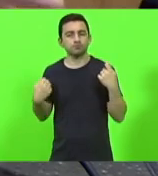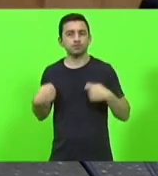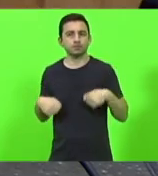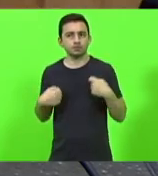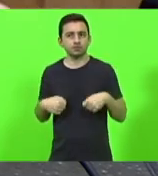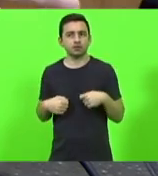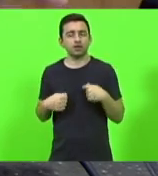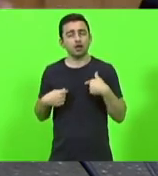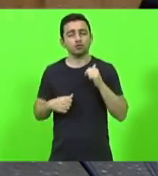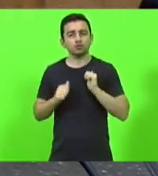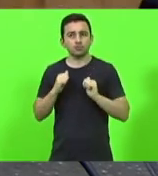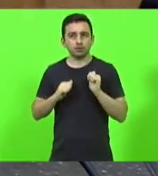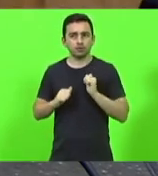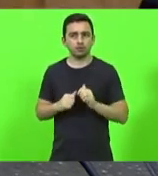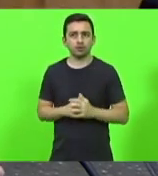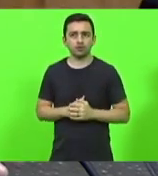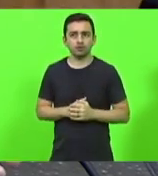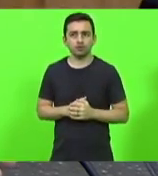espero que tenha